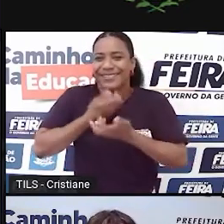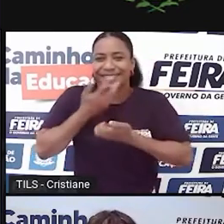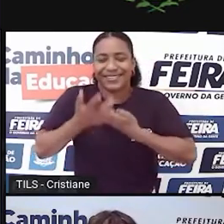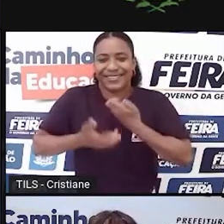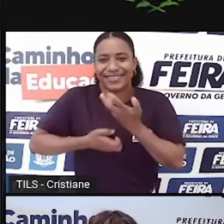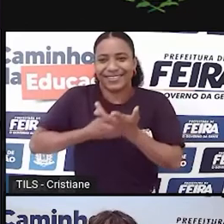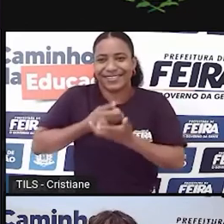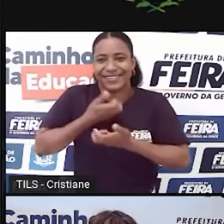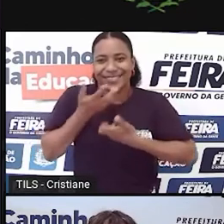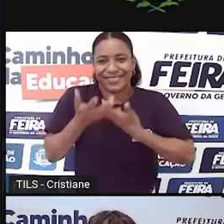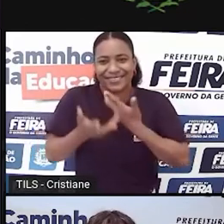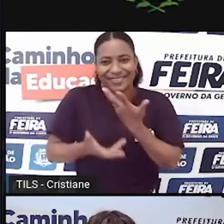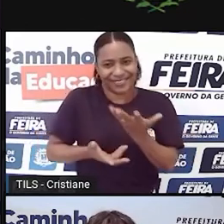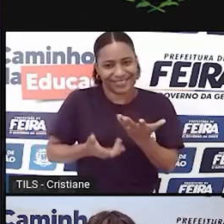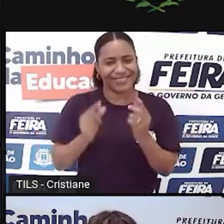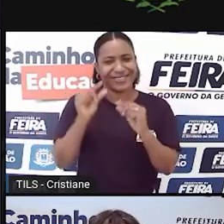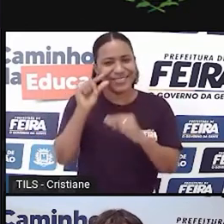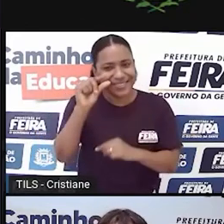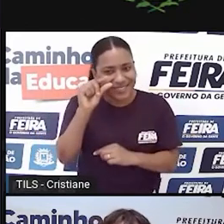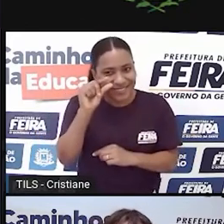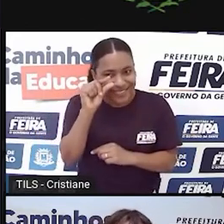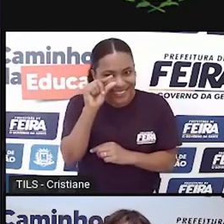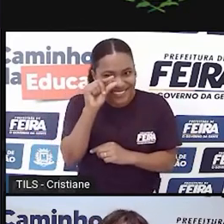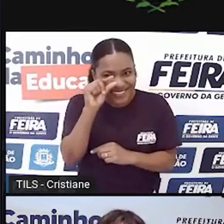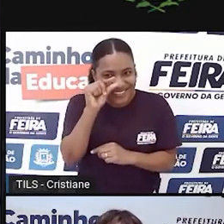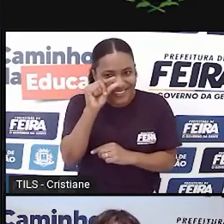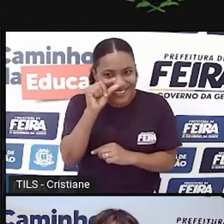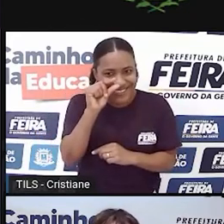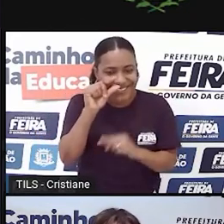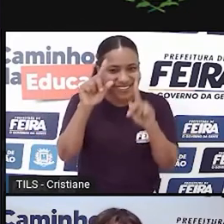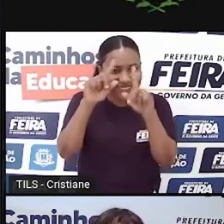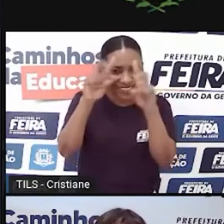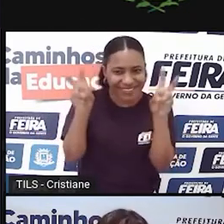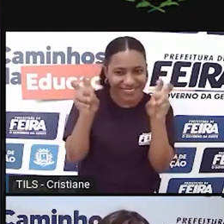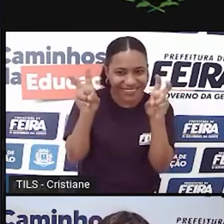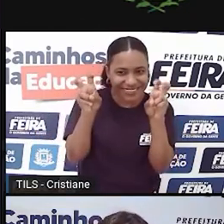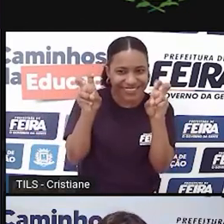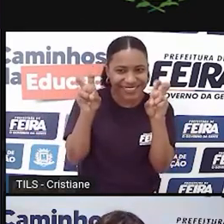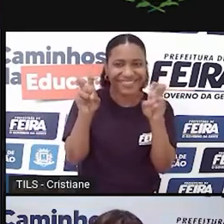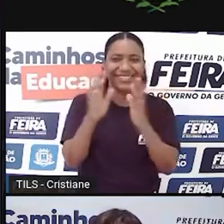um pouquinho, uma vírgula, uma fresta